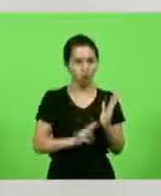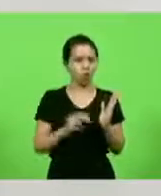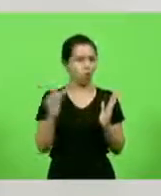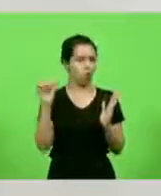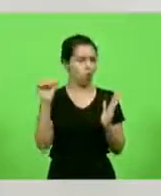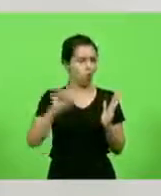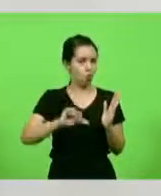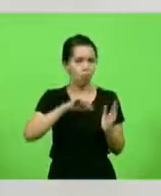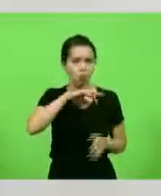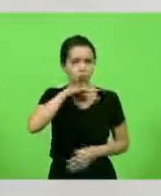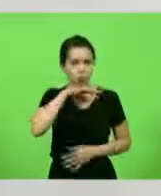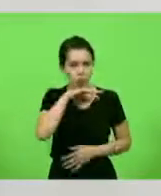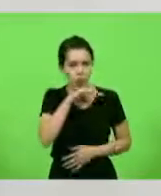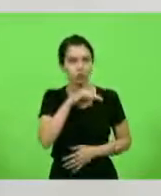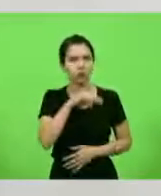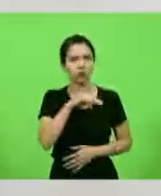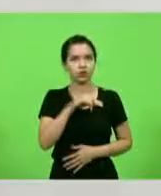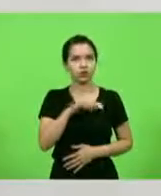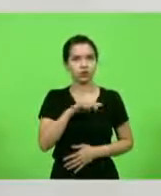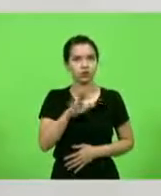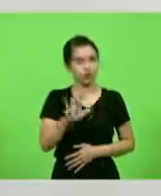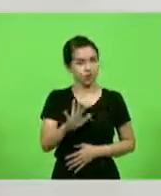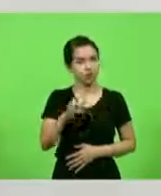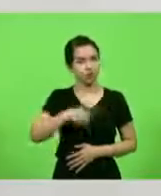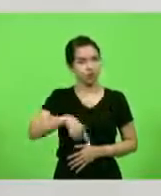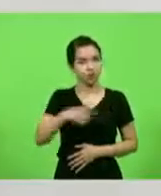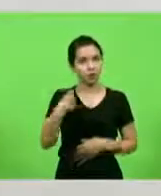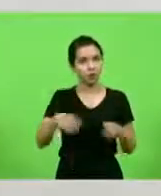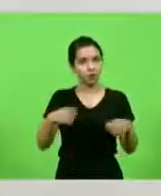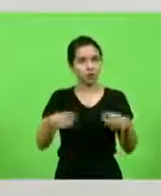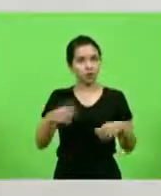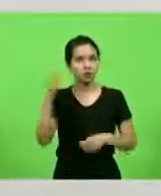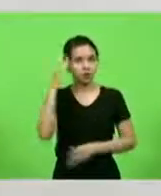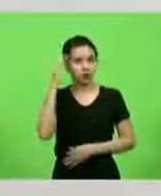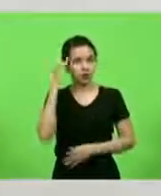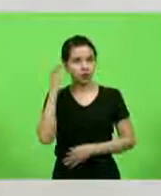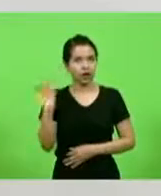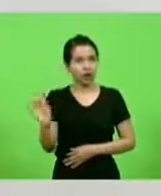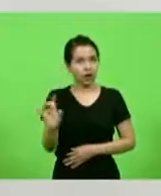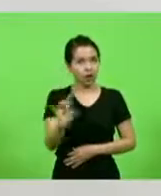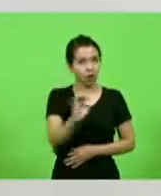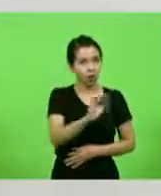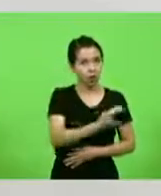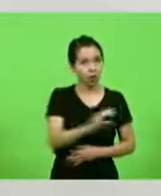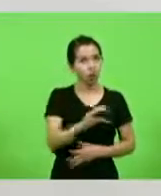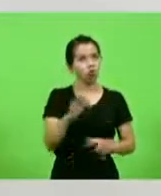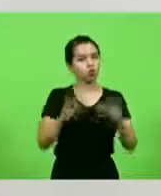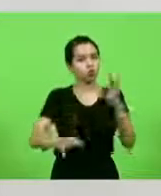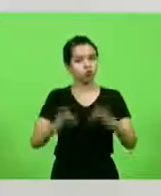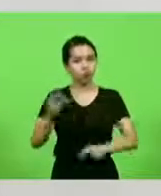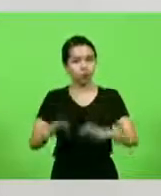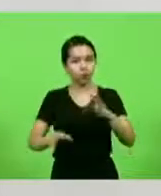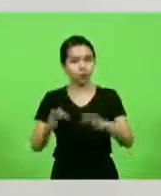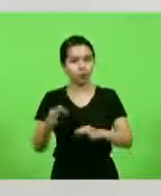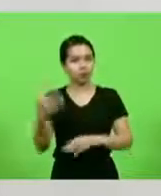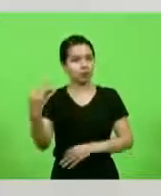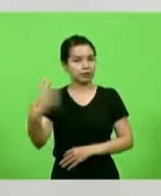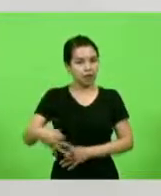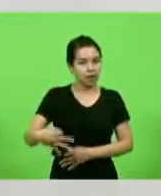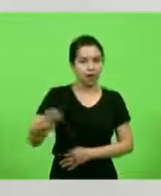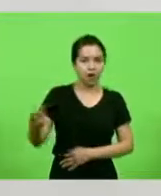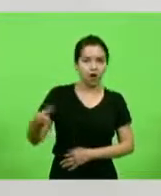péssimos. Agora, nós temos que entender, e aí cada um faz o seu julgamento de ser certo ou errado,